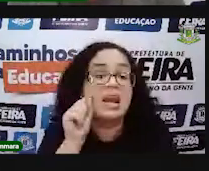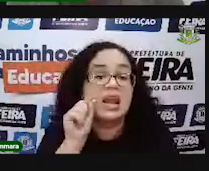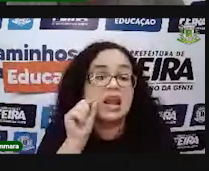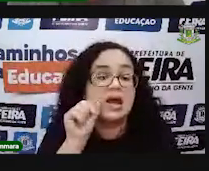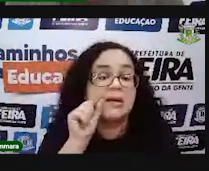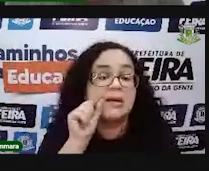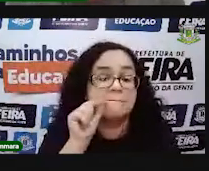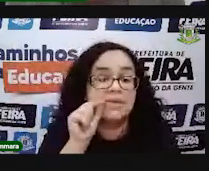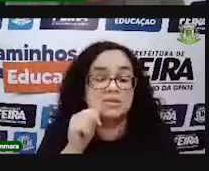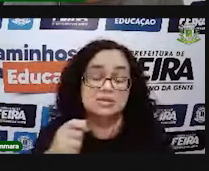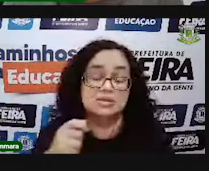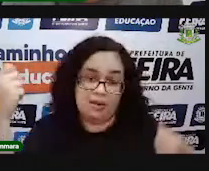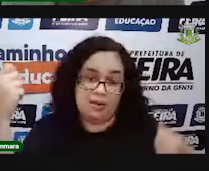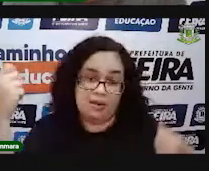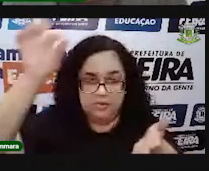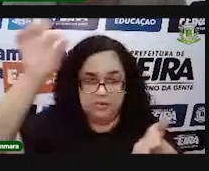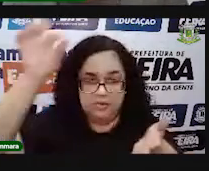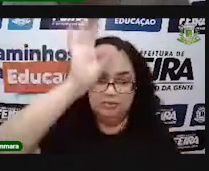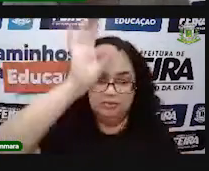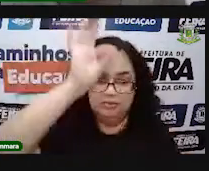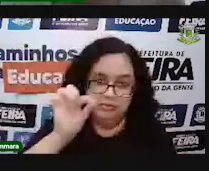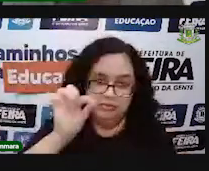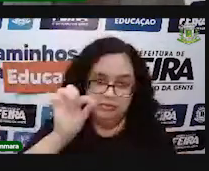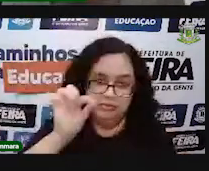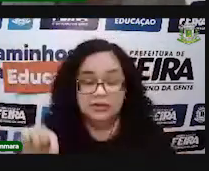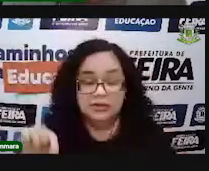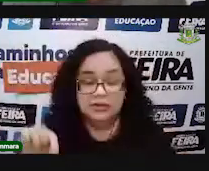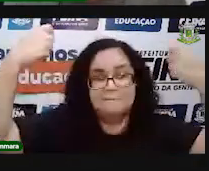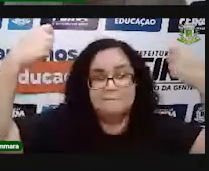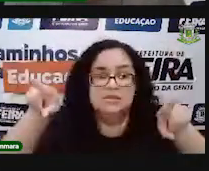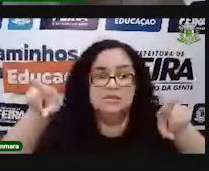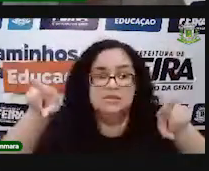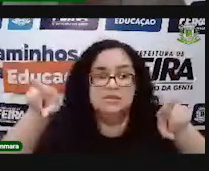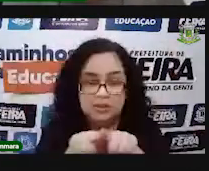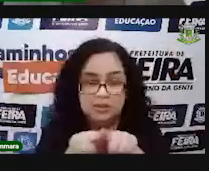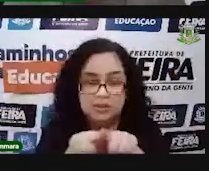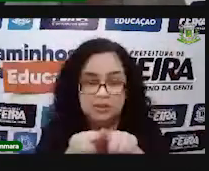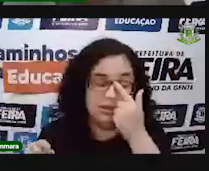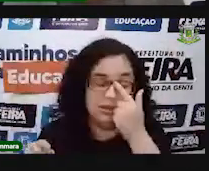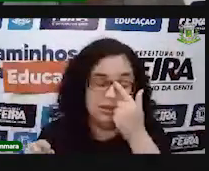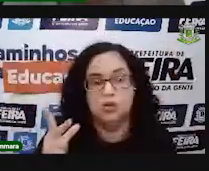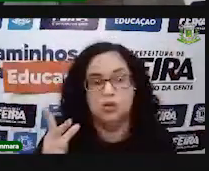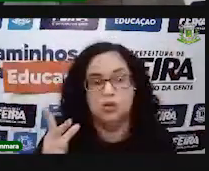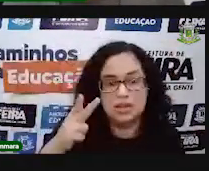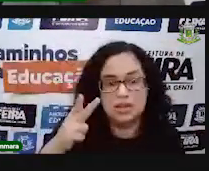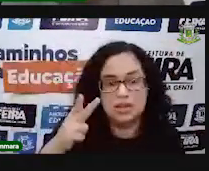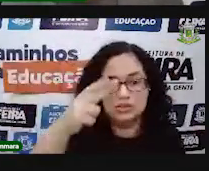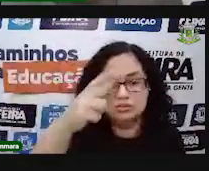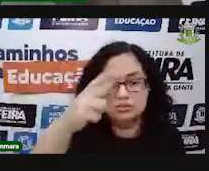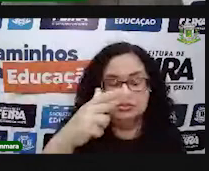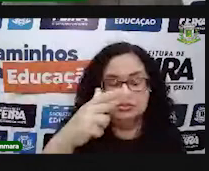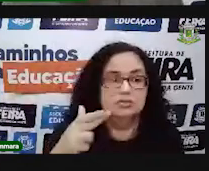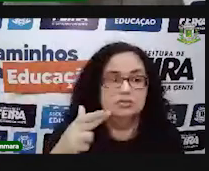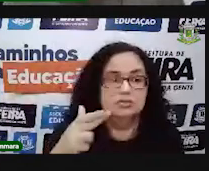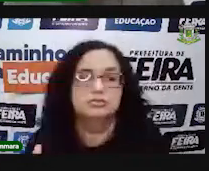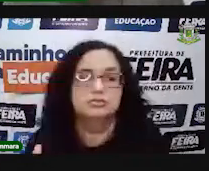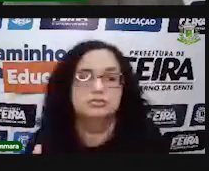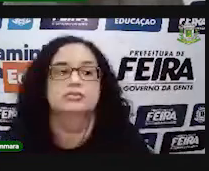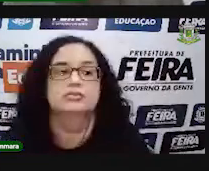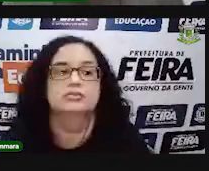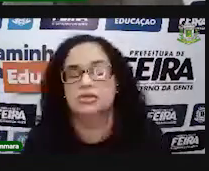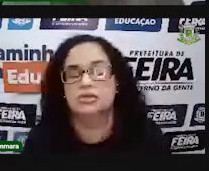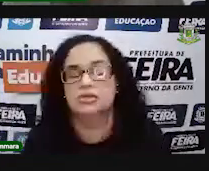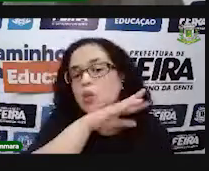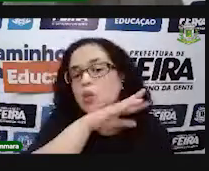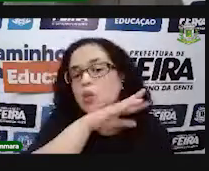de papel, não tem problema, um lápis que você vai precisar arriscar, você precisa também de